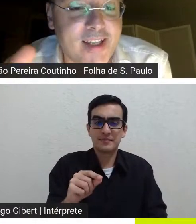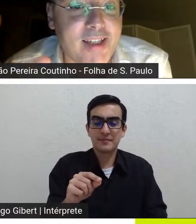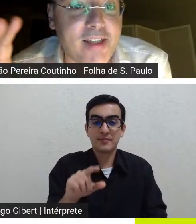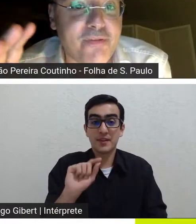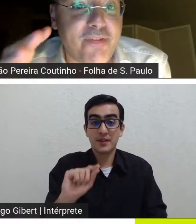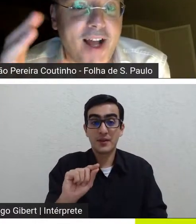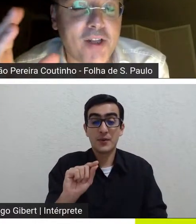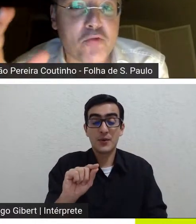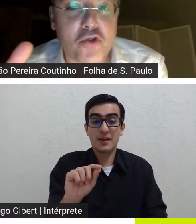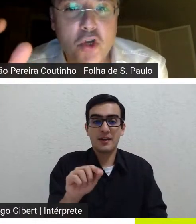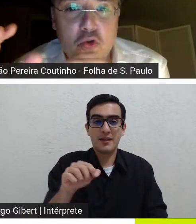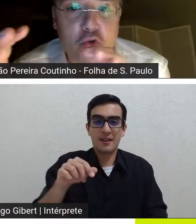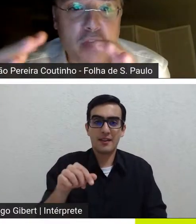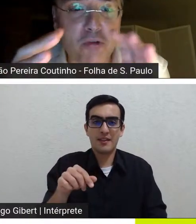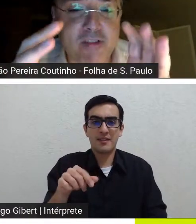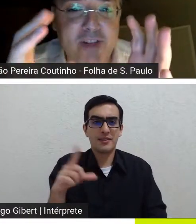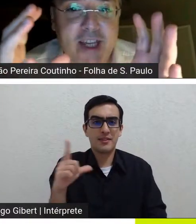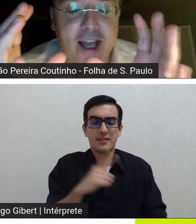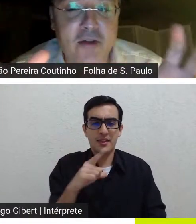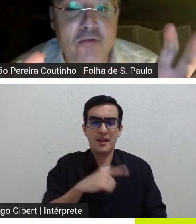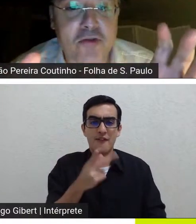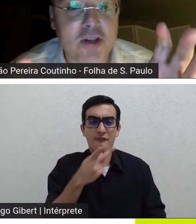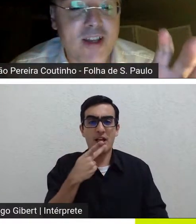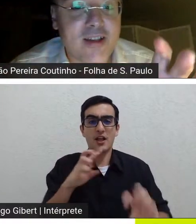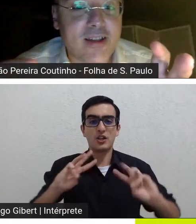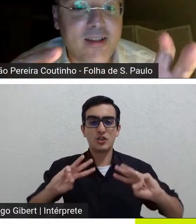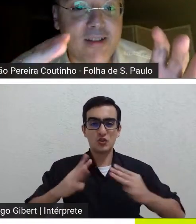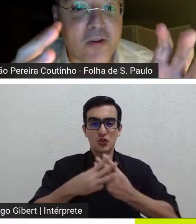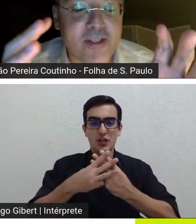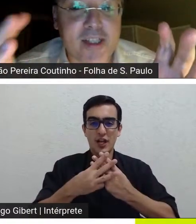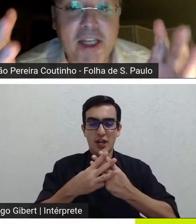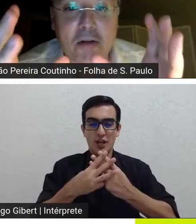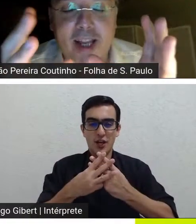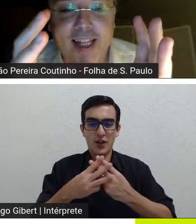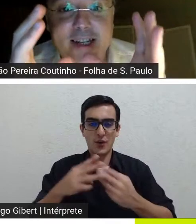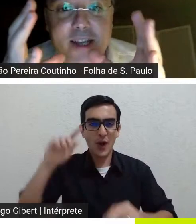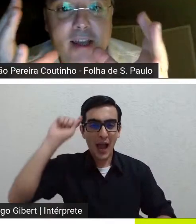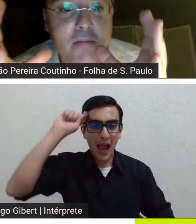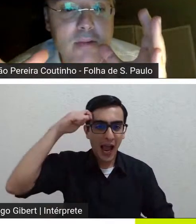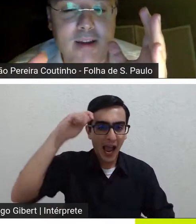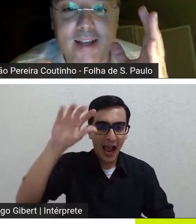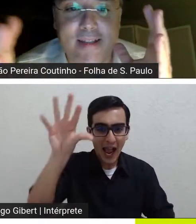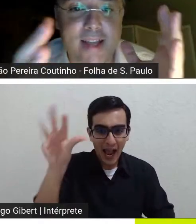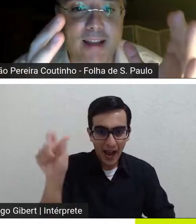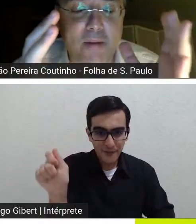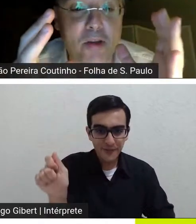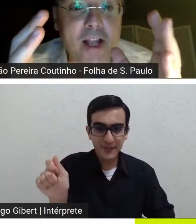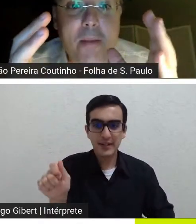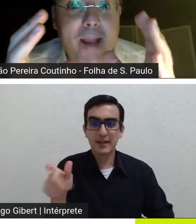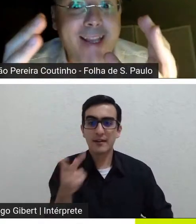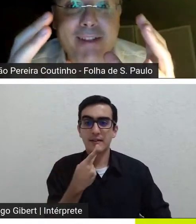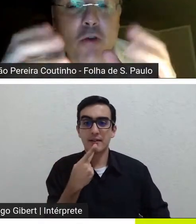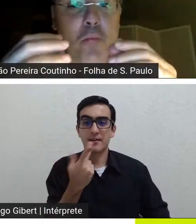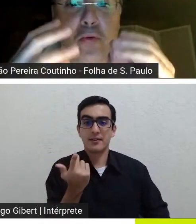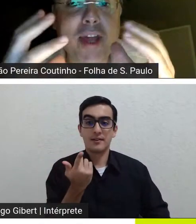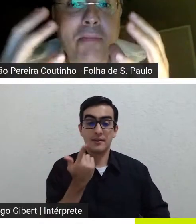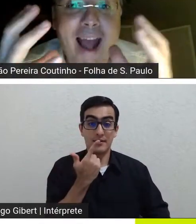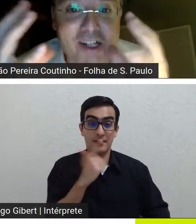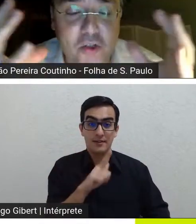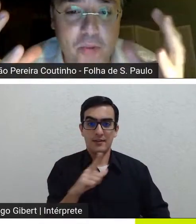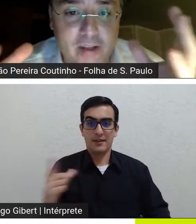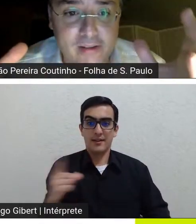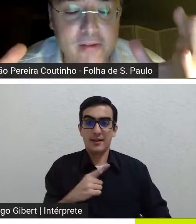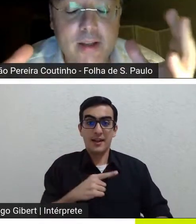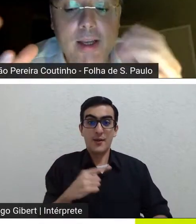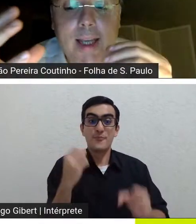e fala dos judeus africanos que conseguiram aquela gema e etc aquilo tem um poder